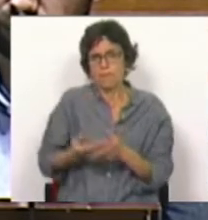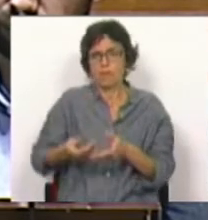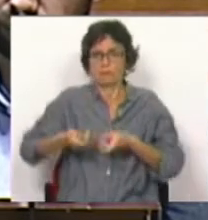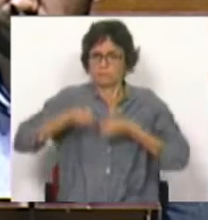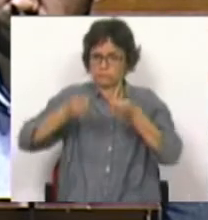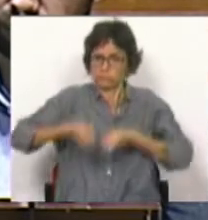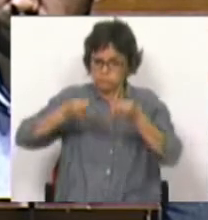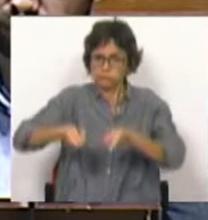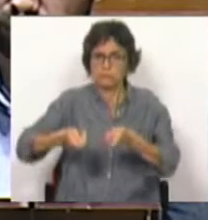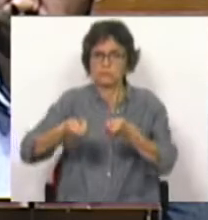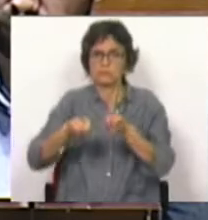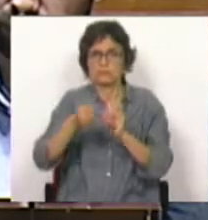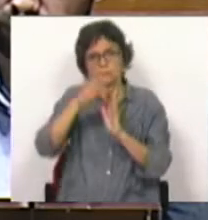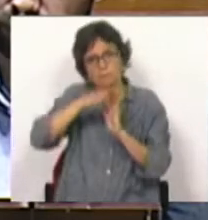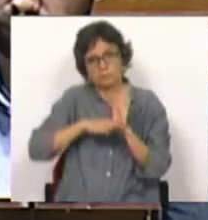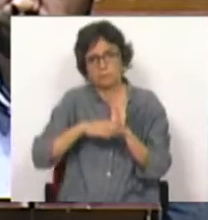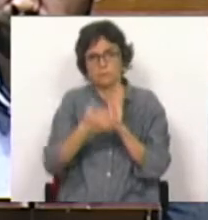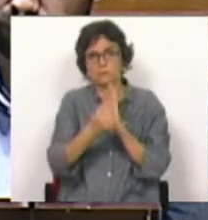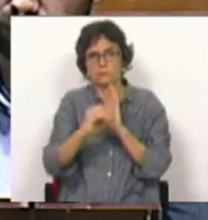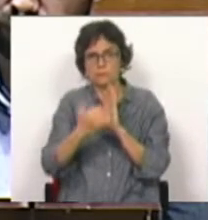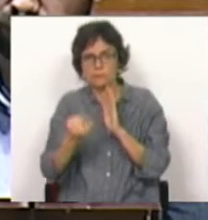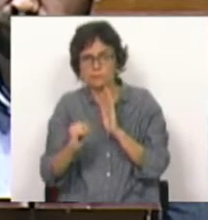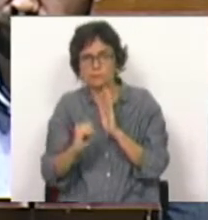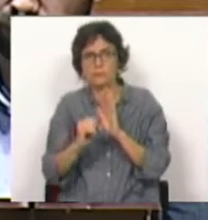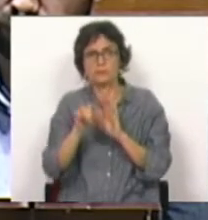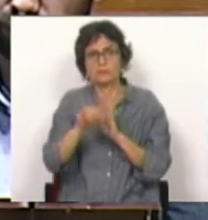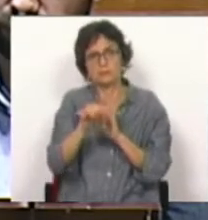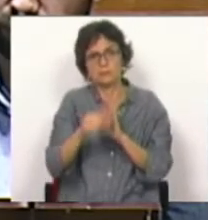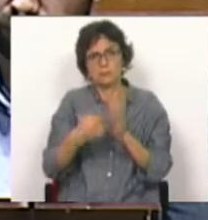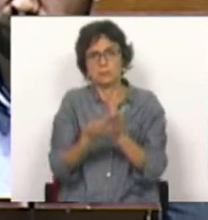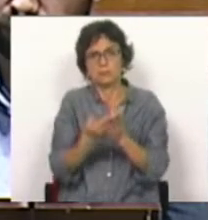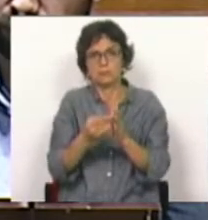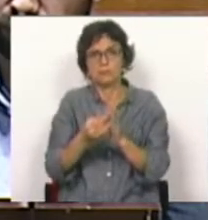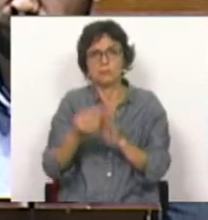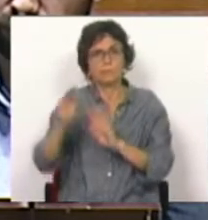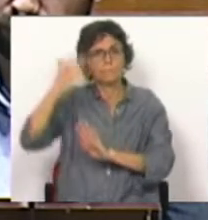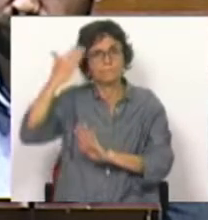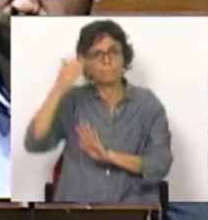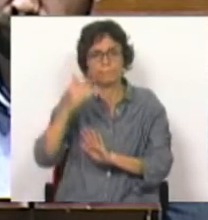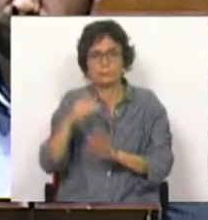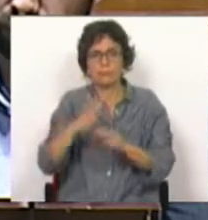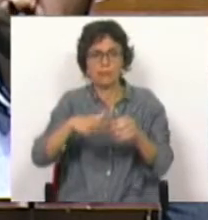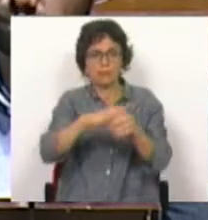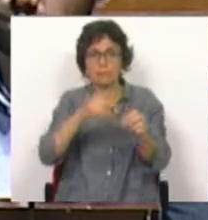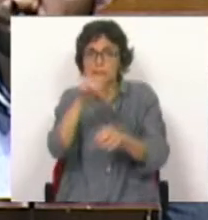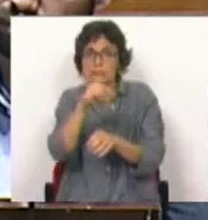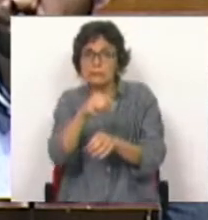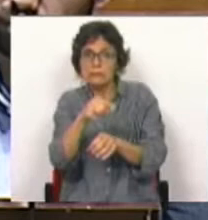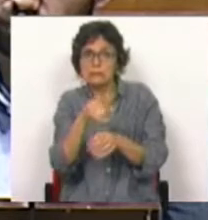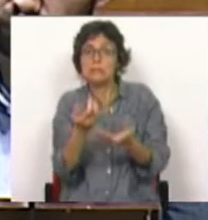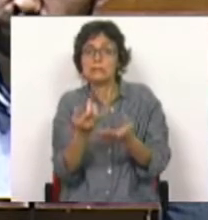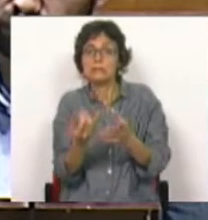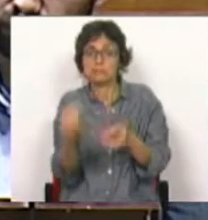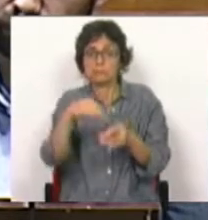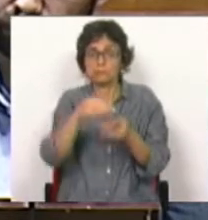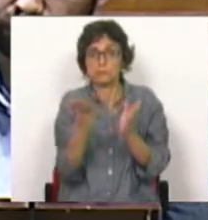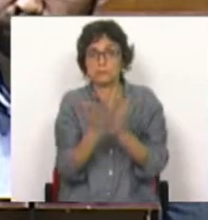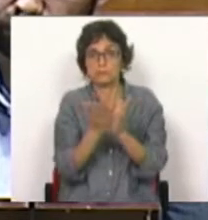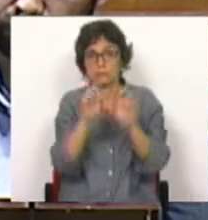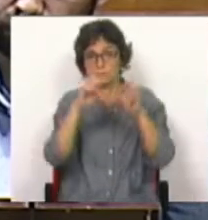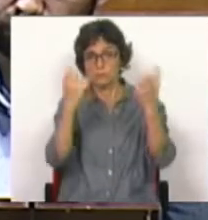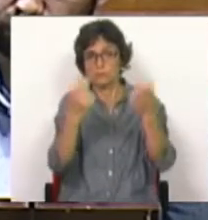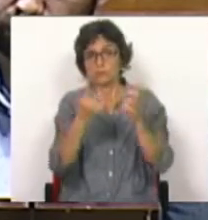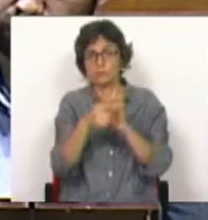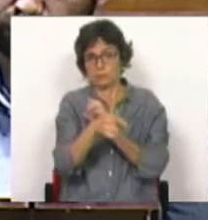na reprogramação do Portugal 2020, dando prioridade precisamente a situações destas em que se inclui a escola secundária de